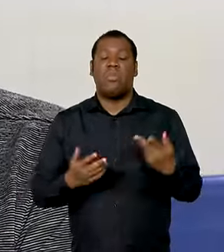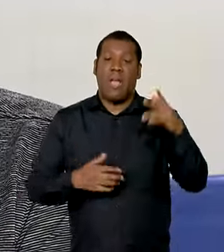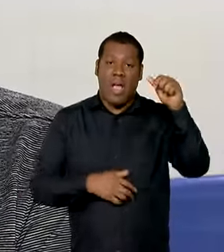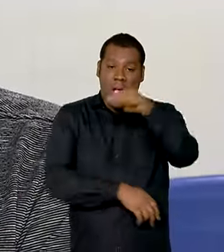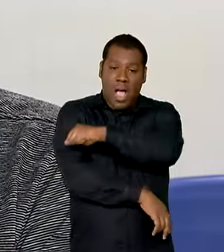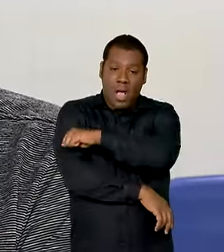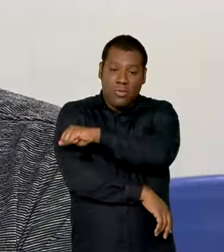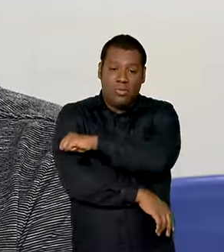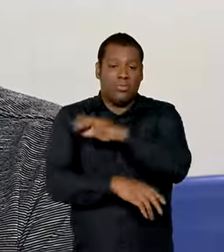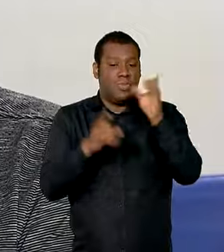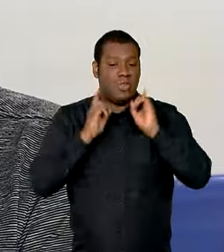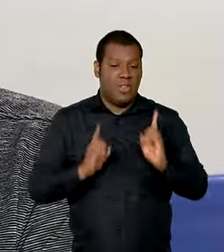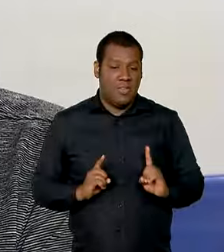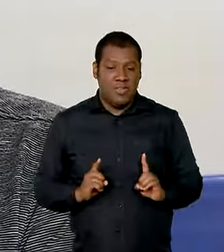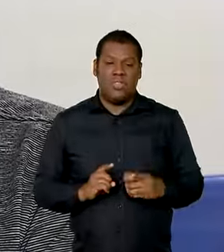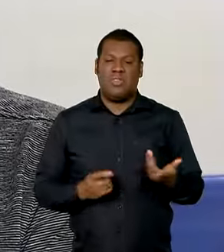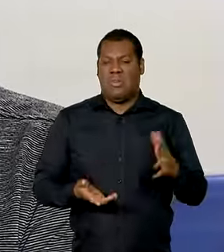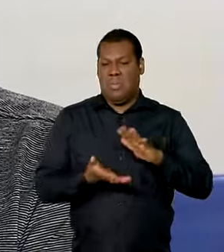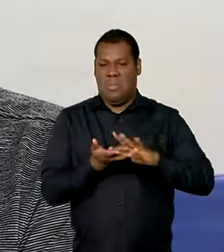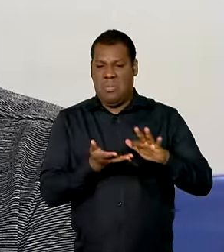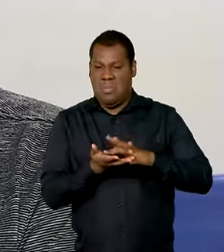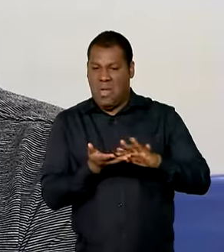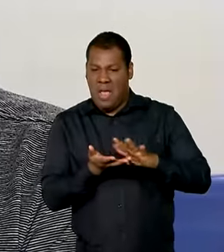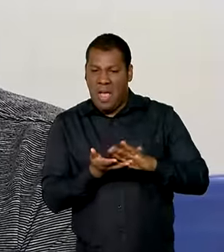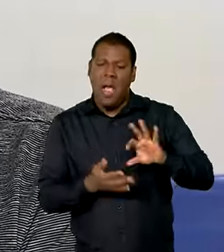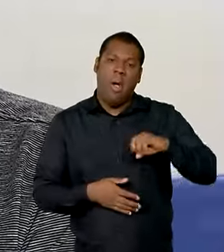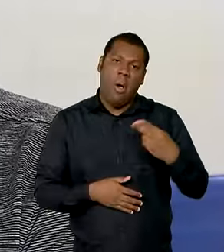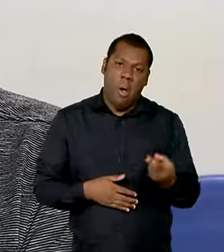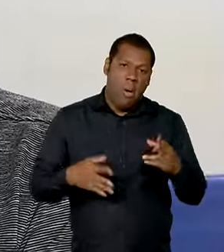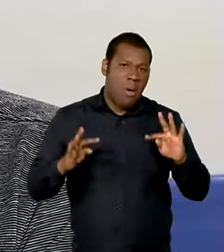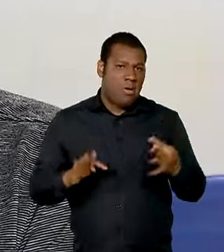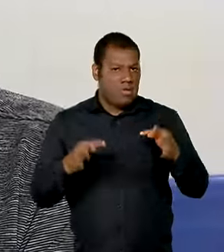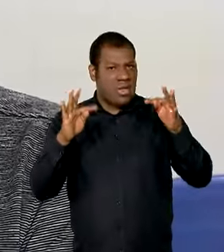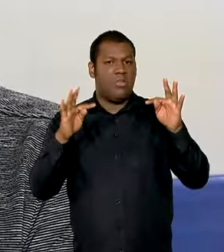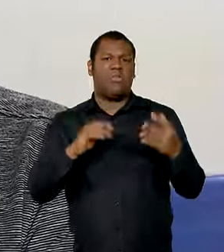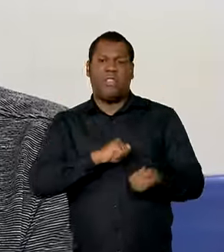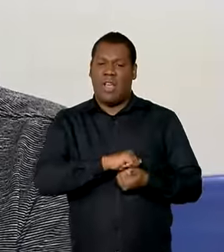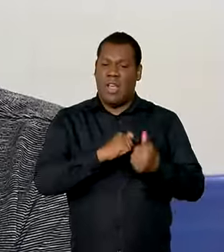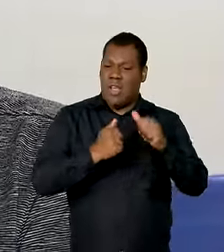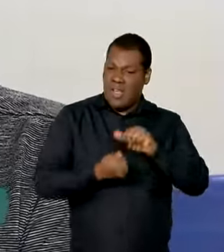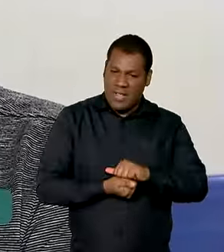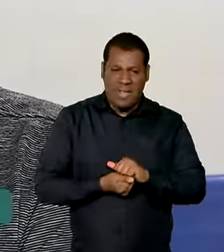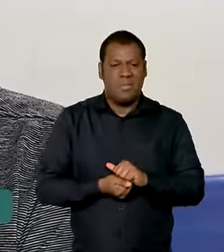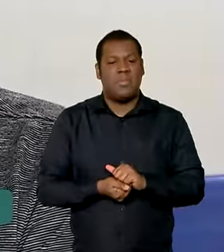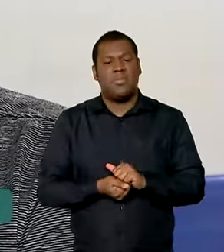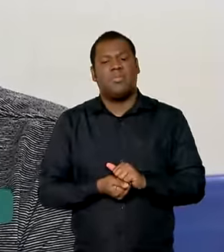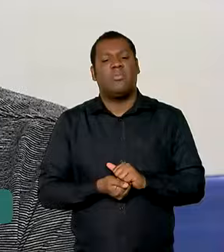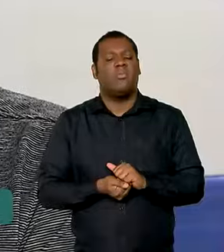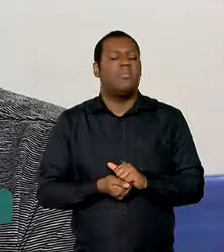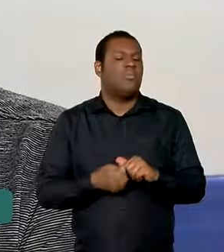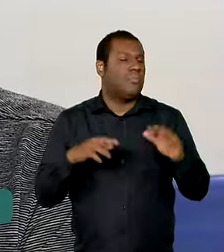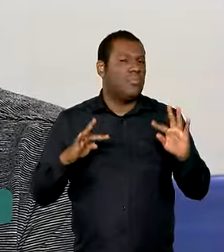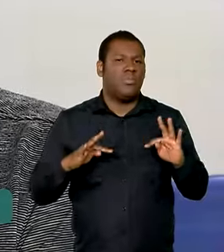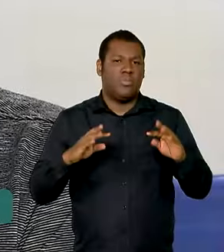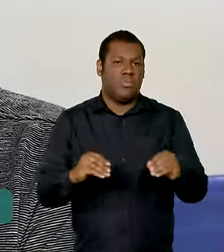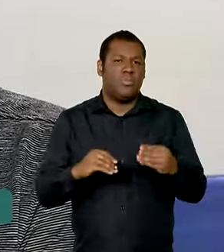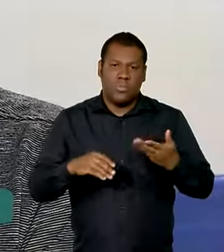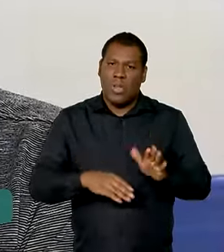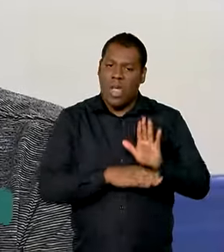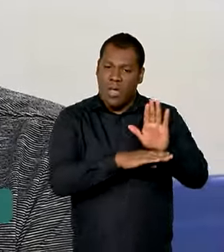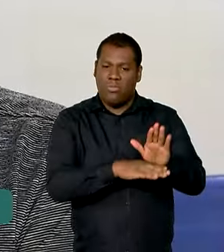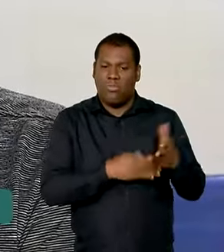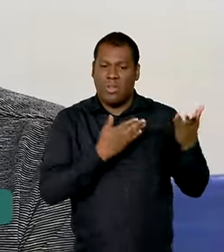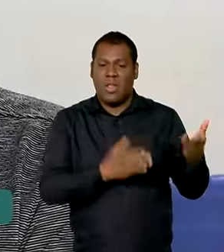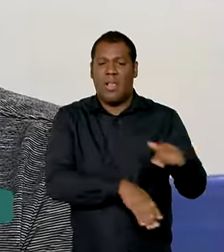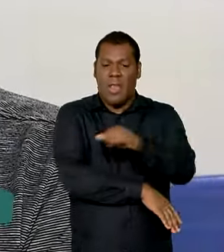deficiência, seja ele de forma em braile ou de tecnologia, qualquer tecnologia assistiva, é muito benéfico para eles porque eles vão